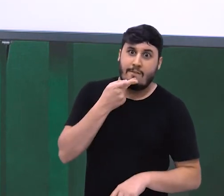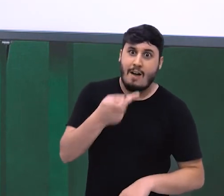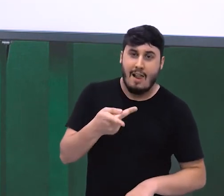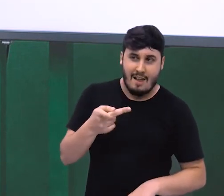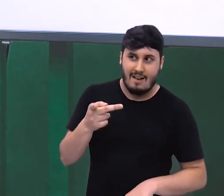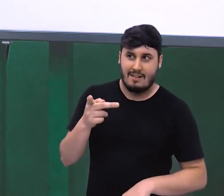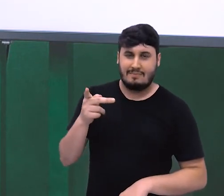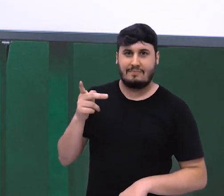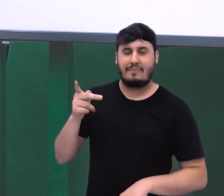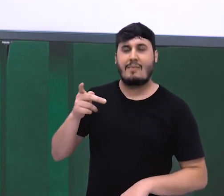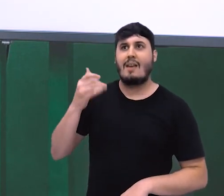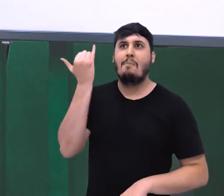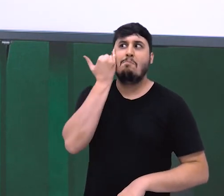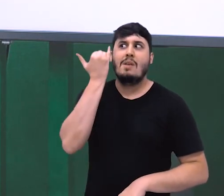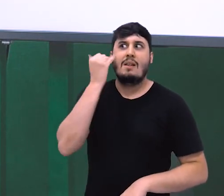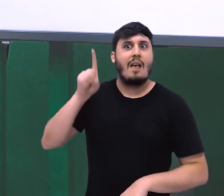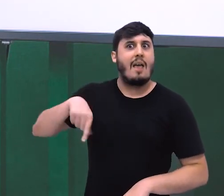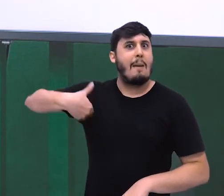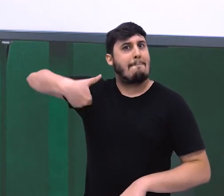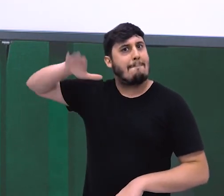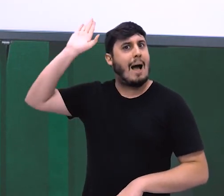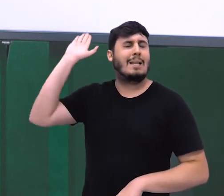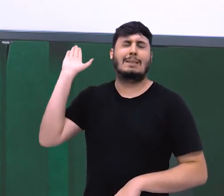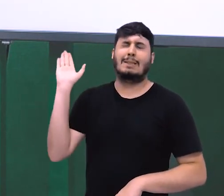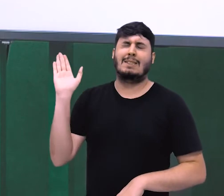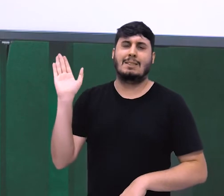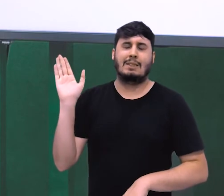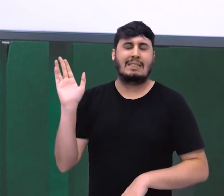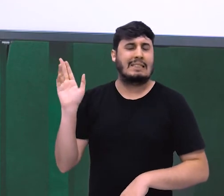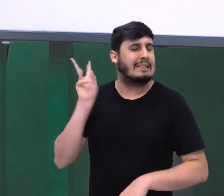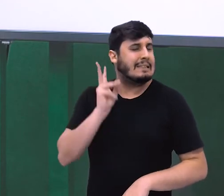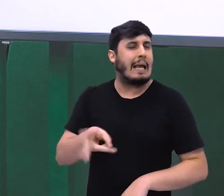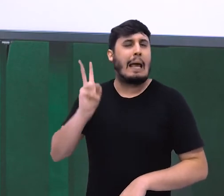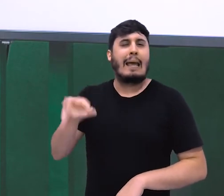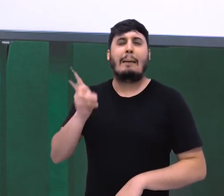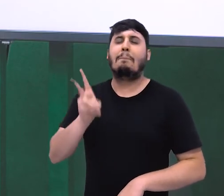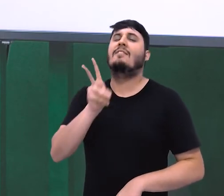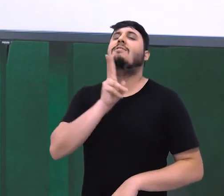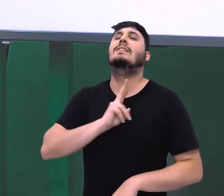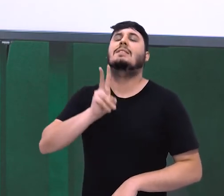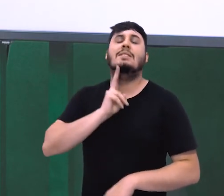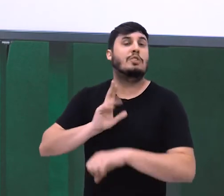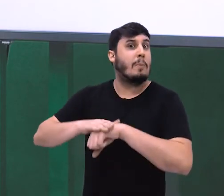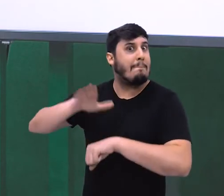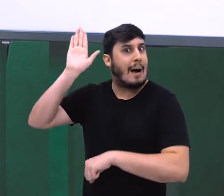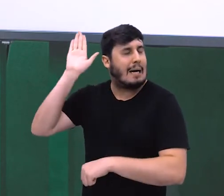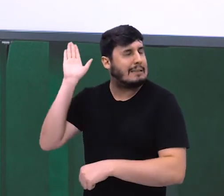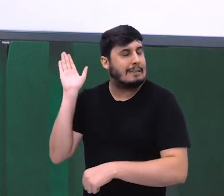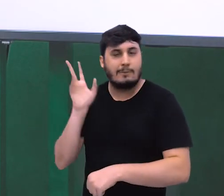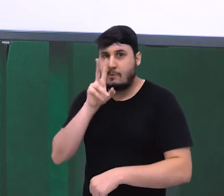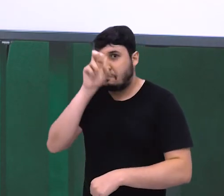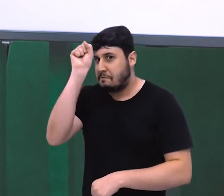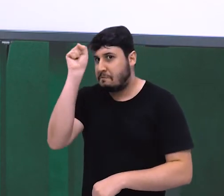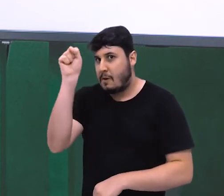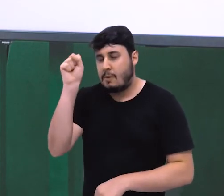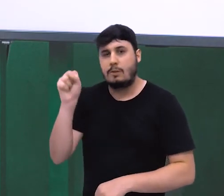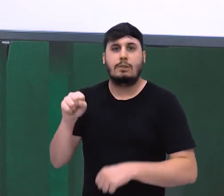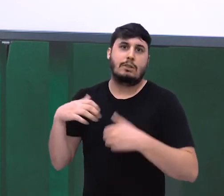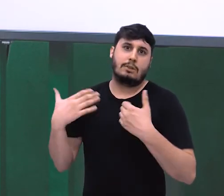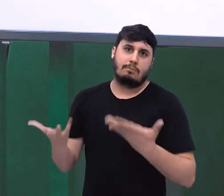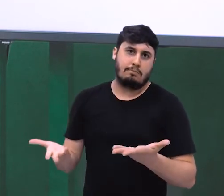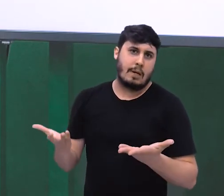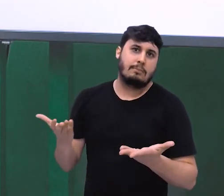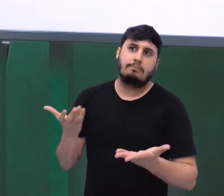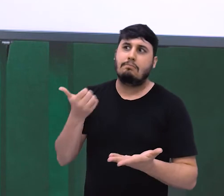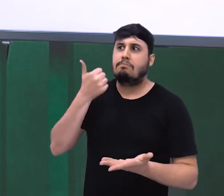traz a imagem da mãe. Aí, depois ele diz, mãe é mãe e eu preciso respeitar. Ou seja, se a preguiça